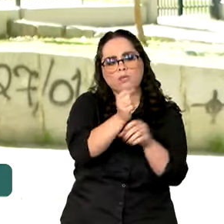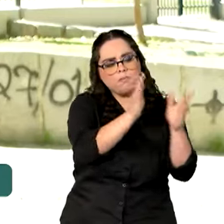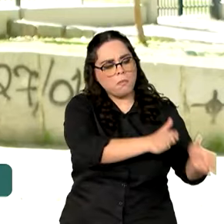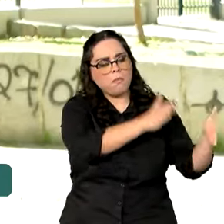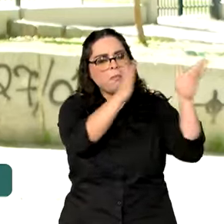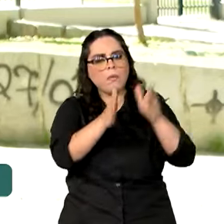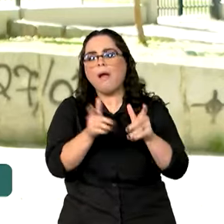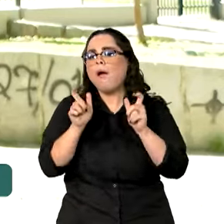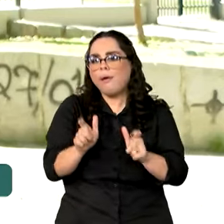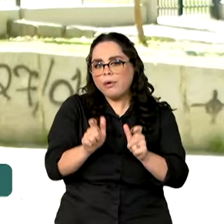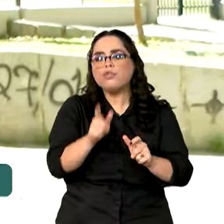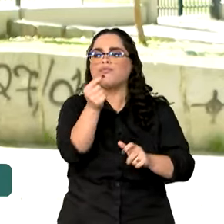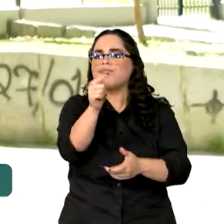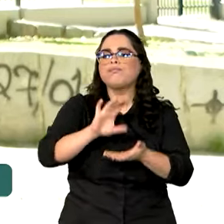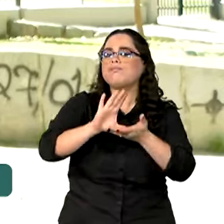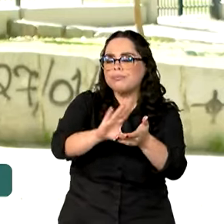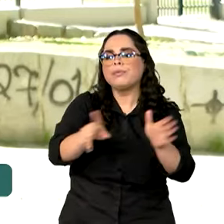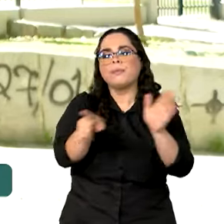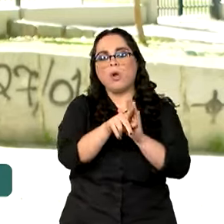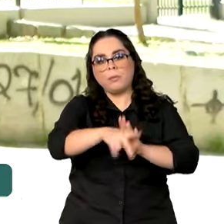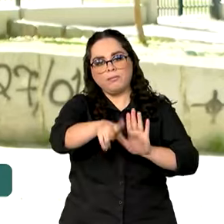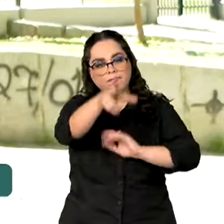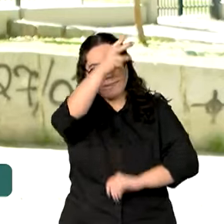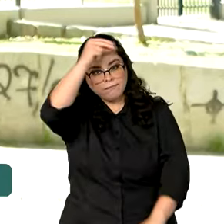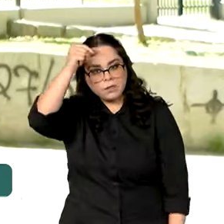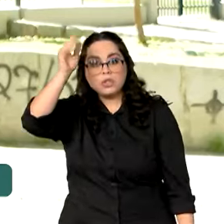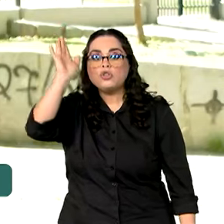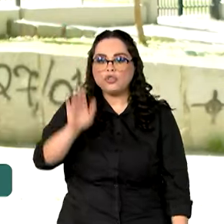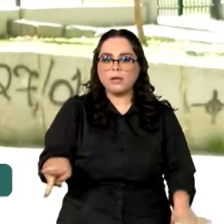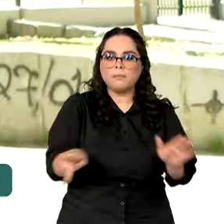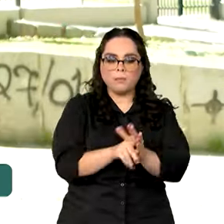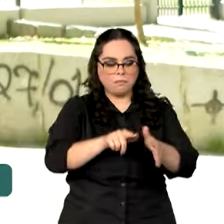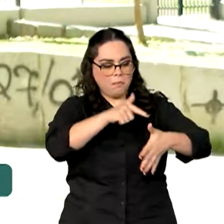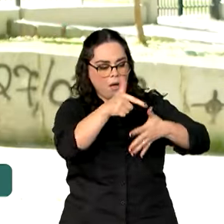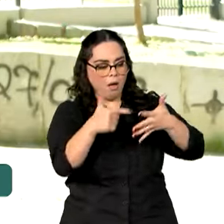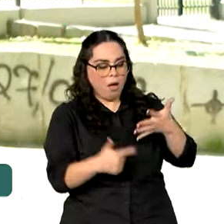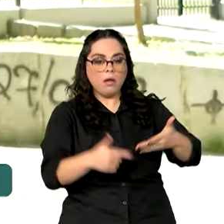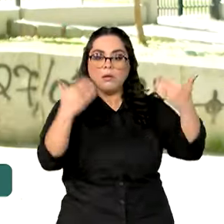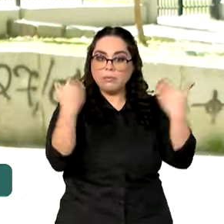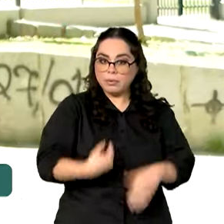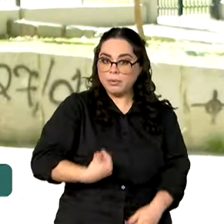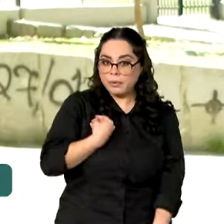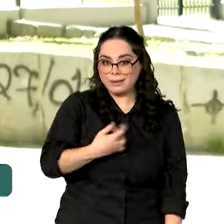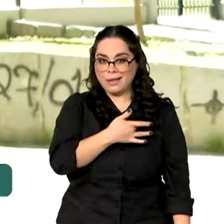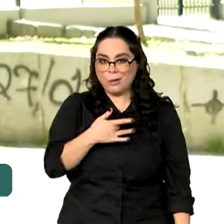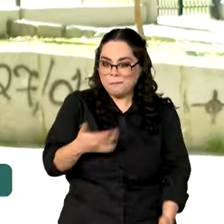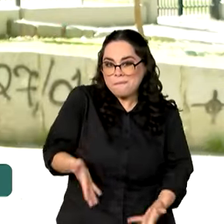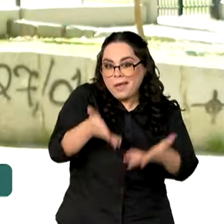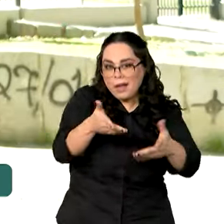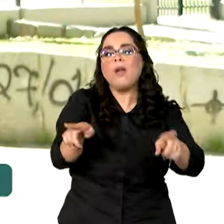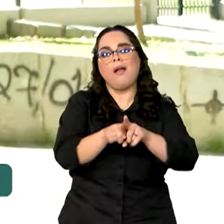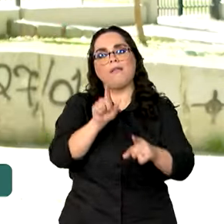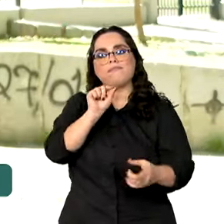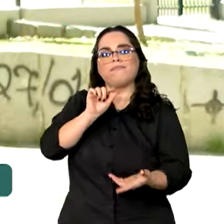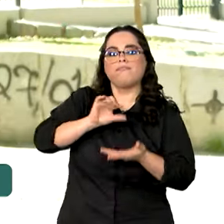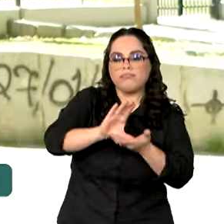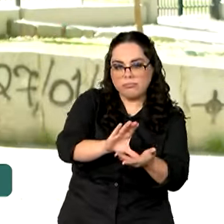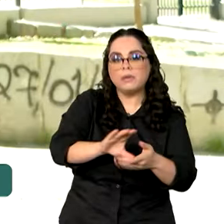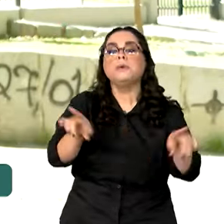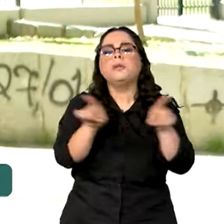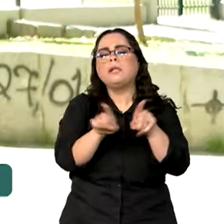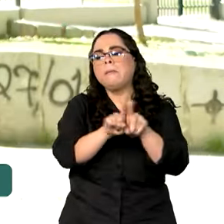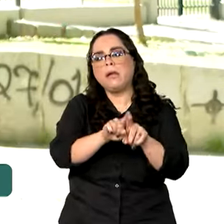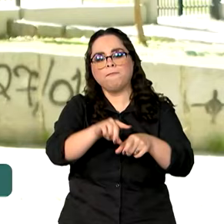para aquelas prefeituras que conseguiram desenvolver atividades efetivas de promoção da saúde e também para aqueles municípios que